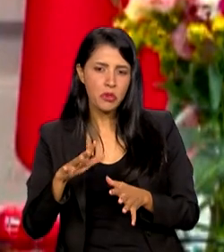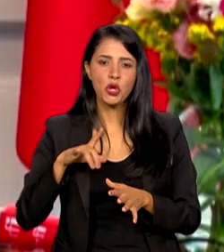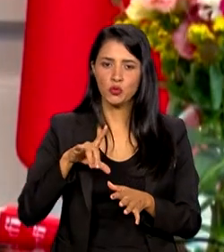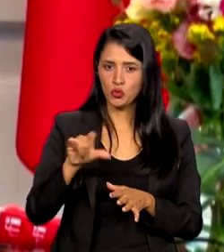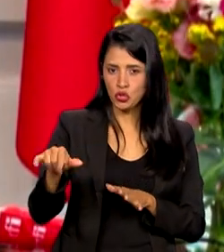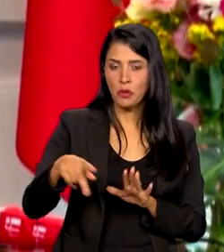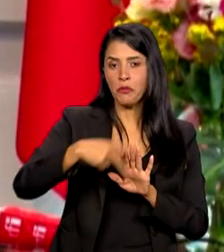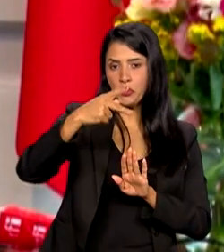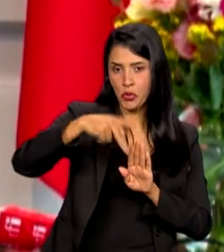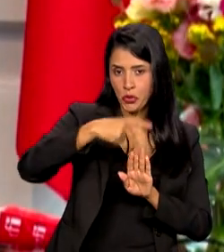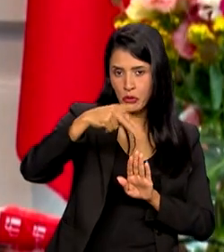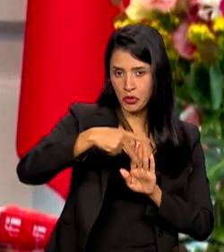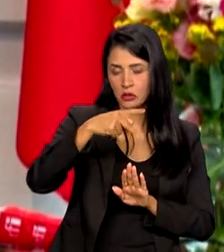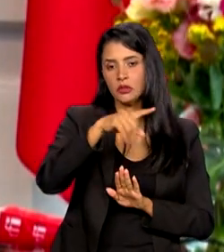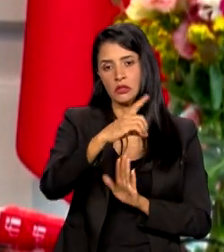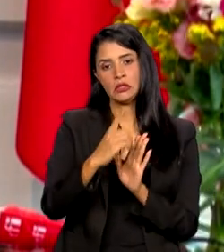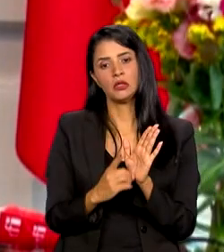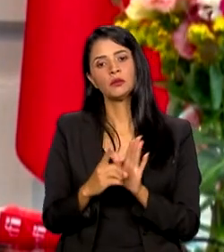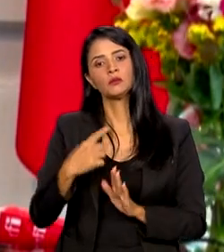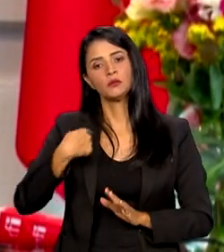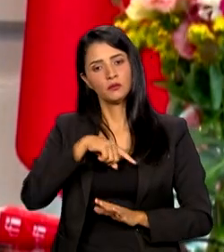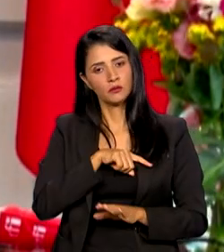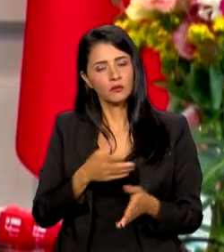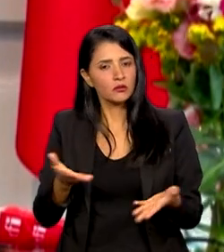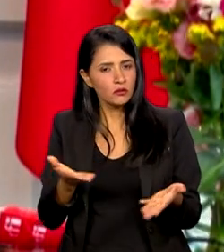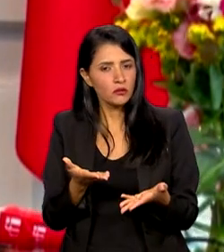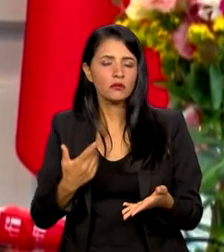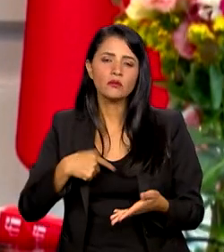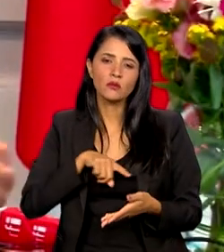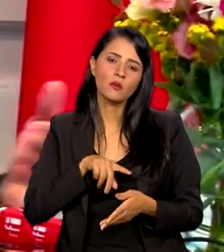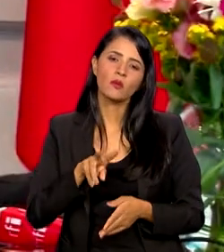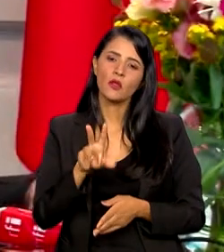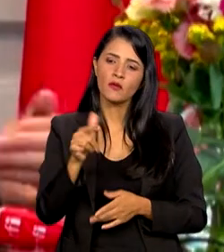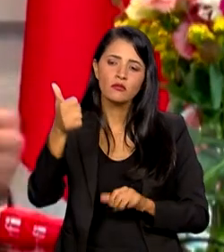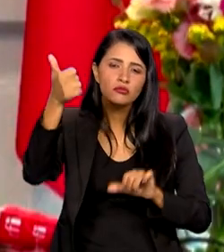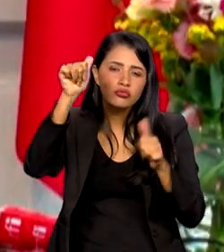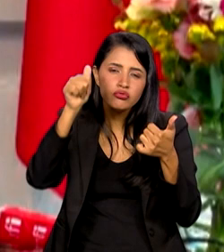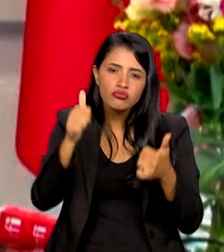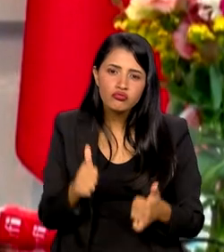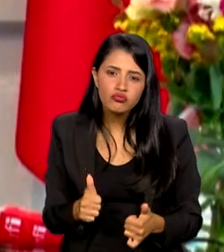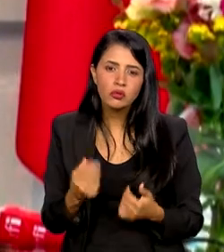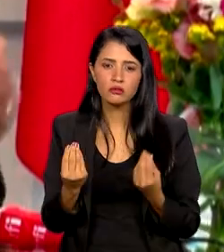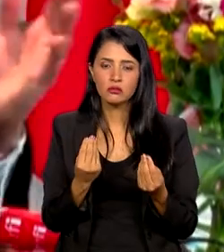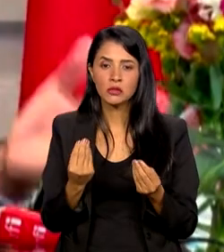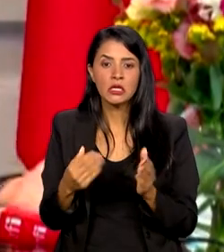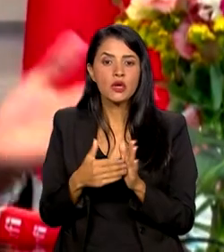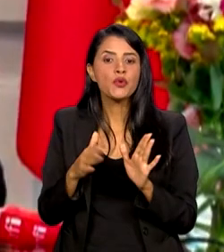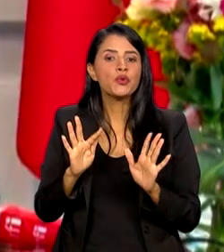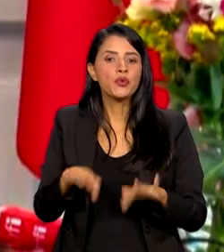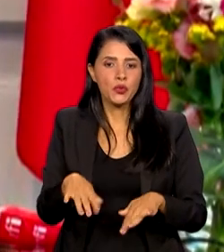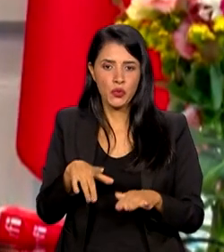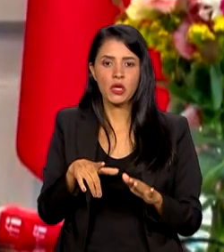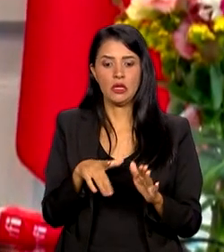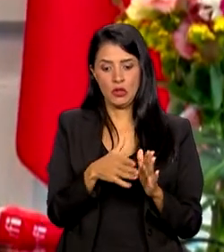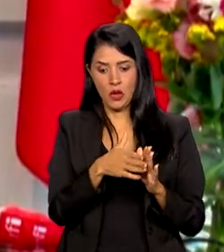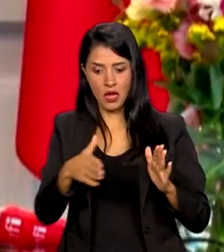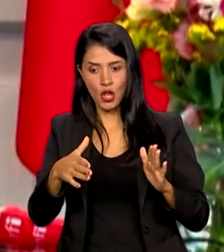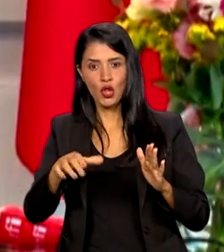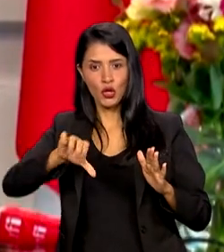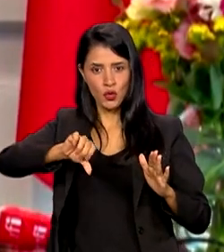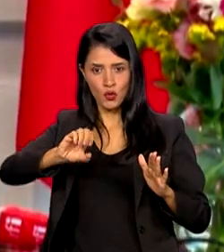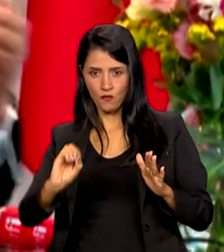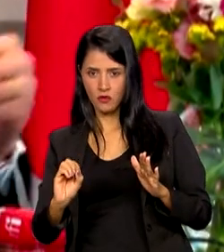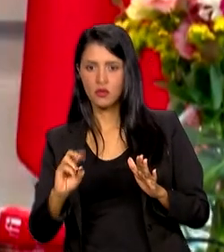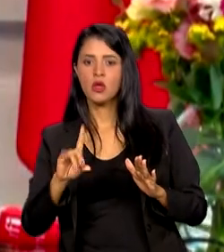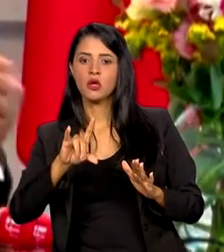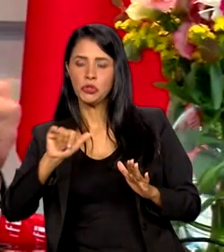portaria, do decreto, então nós vamos agora avaliar até o final. A partir dos 90 dias, nós vamos ter mais 30